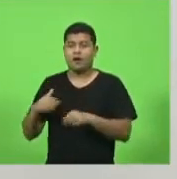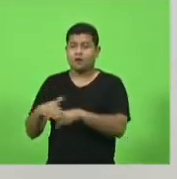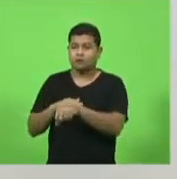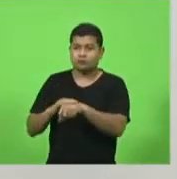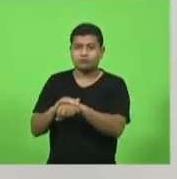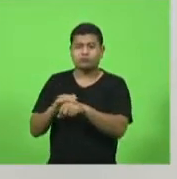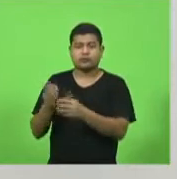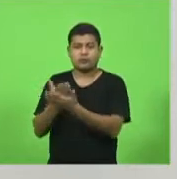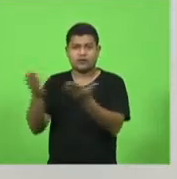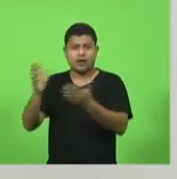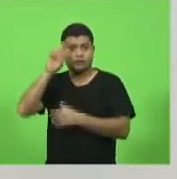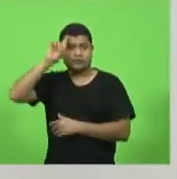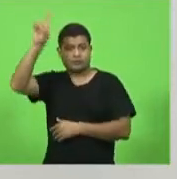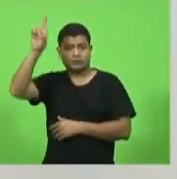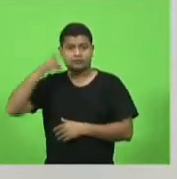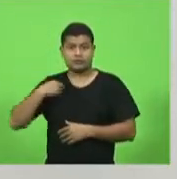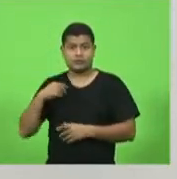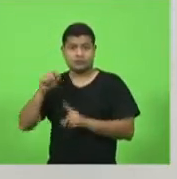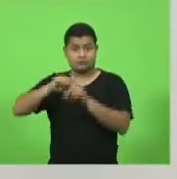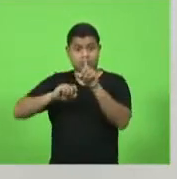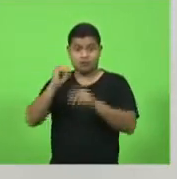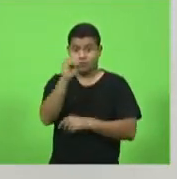em outubro do ano passado,